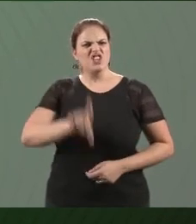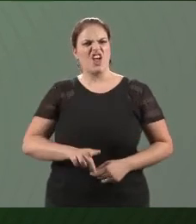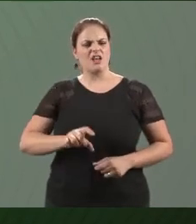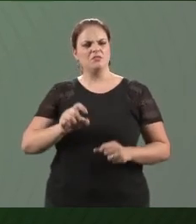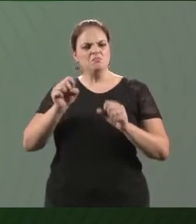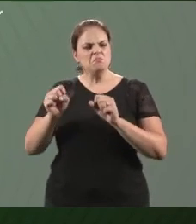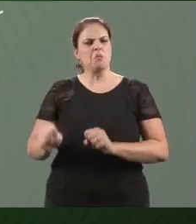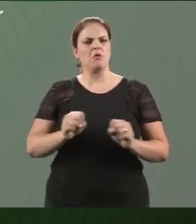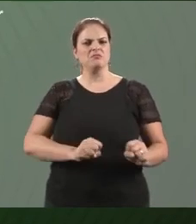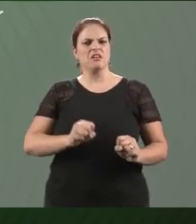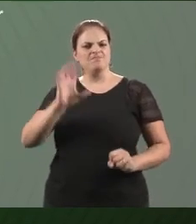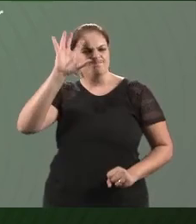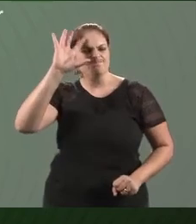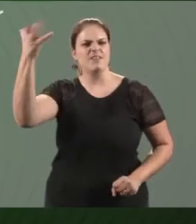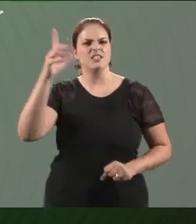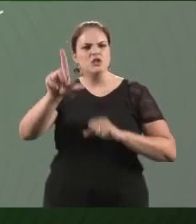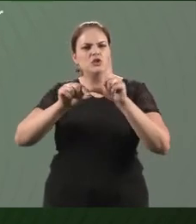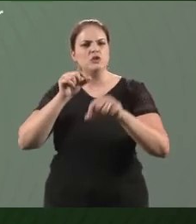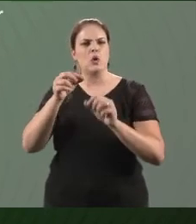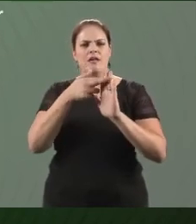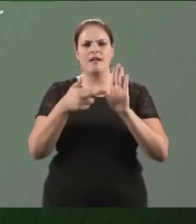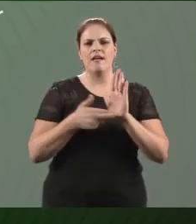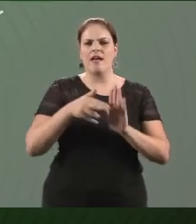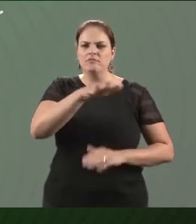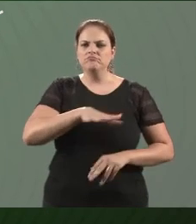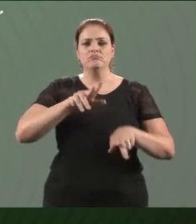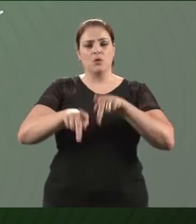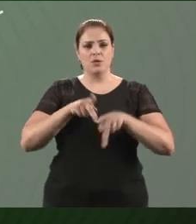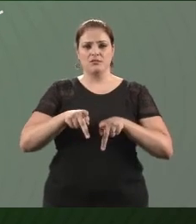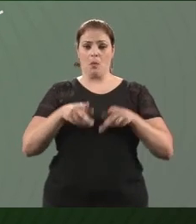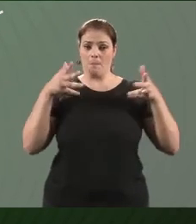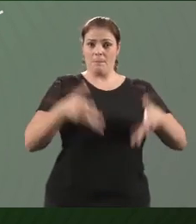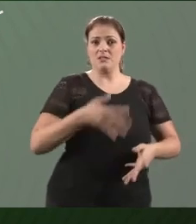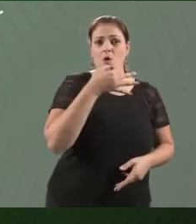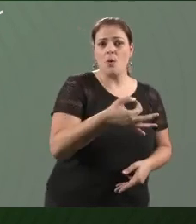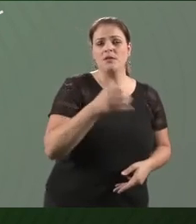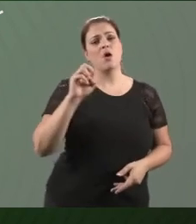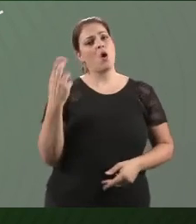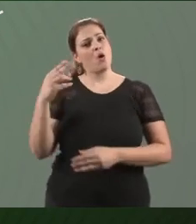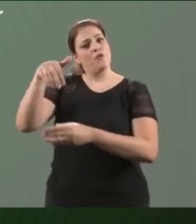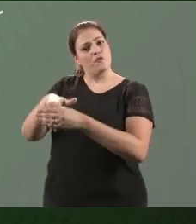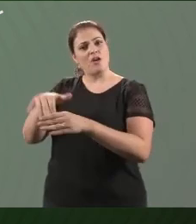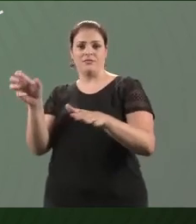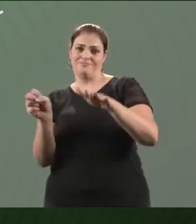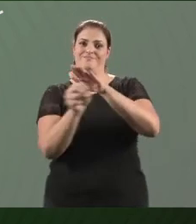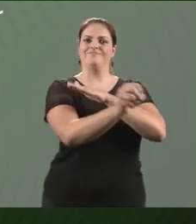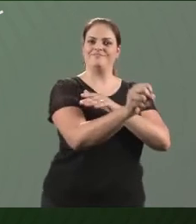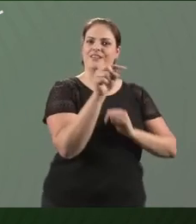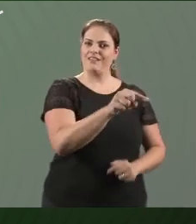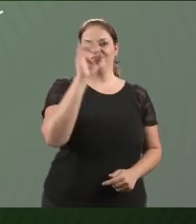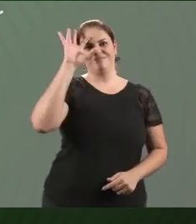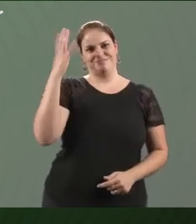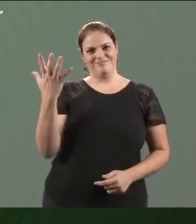e toma as principais decisões sobre a vida em comum, seja diretamente, seja por meio de representantes escolhidos